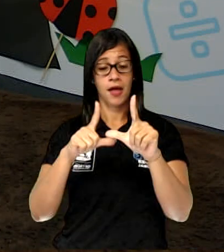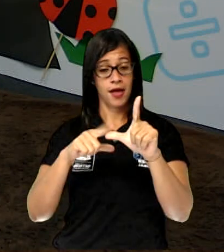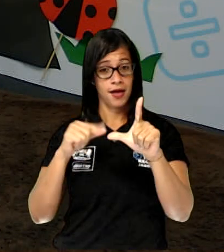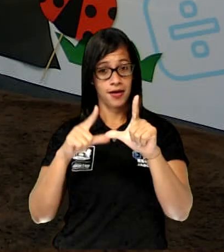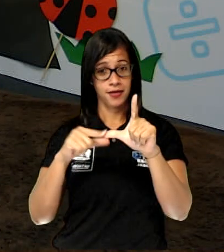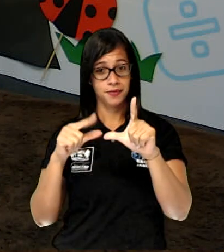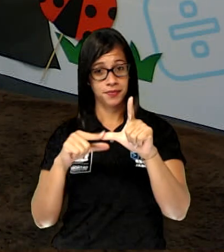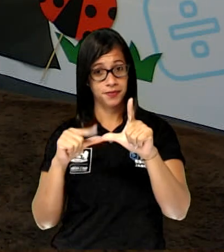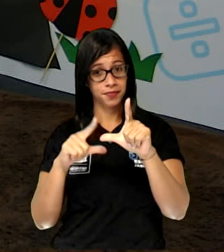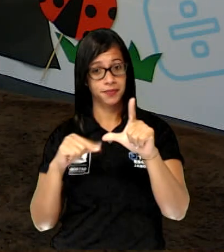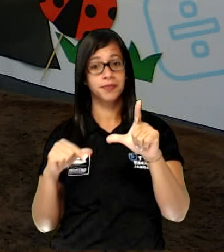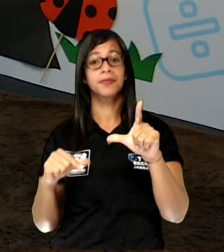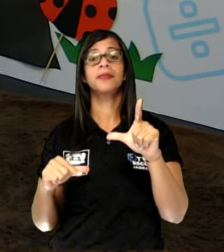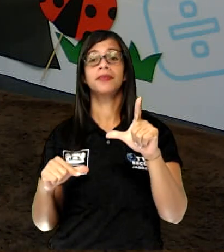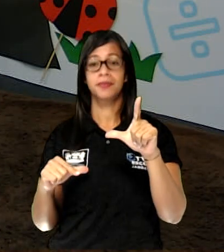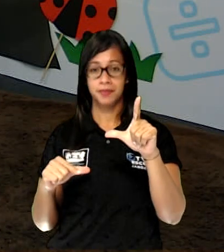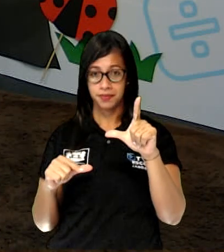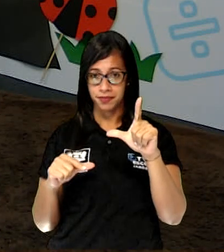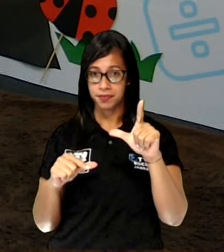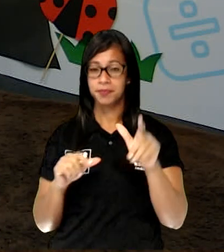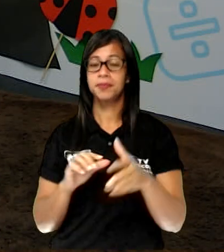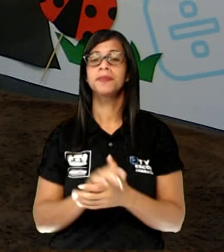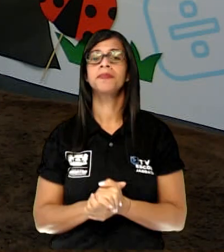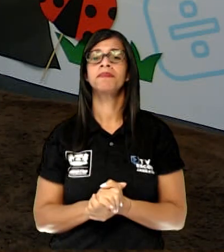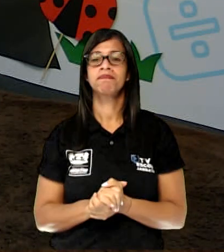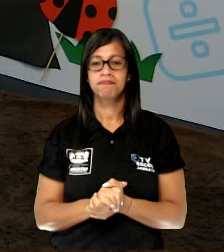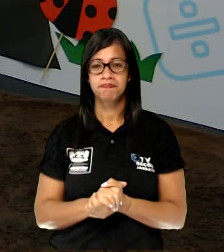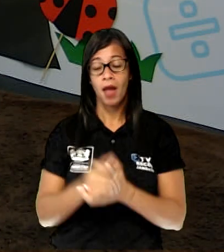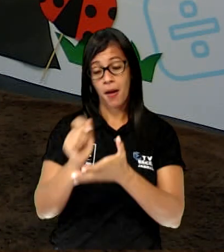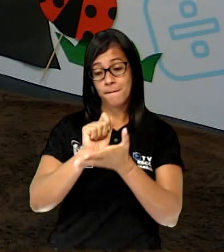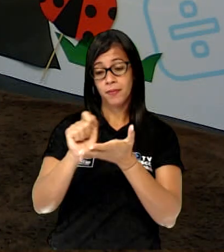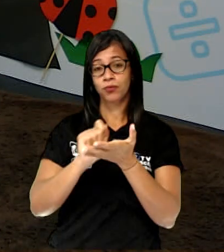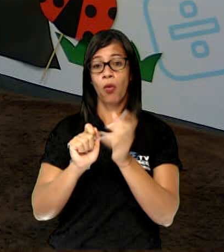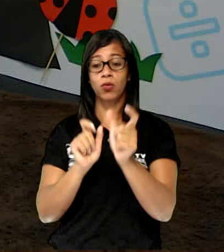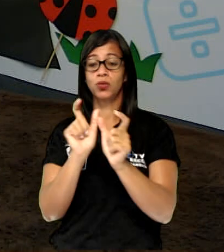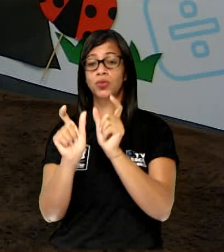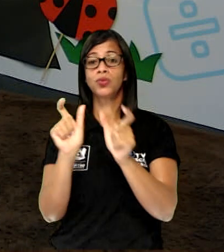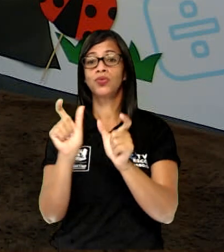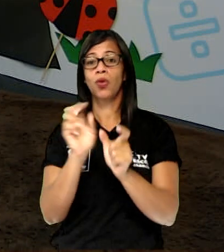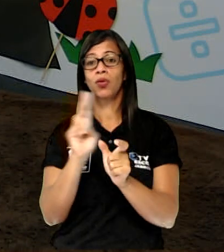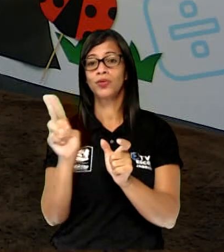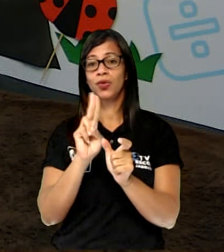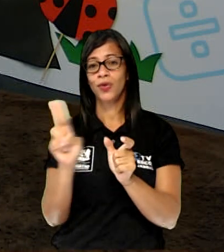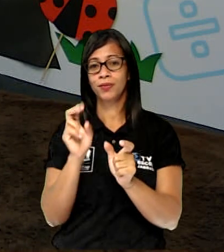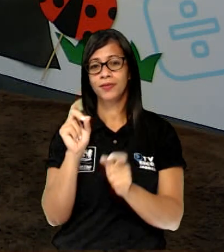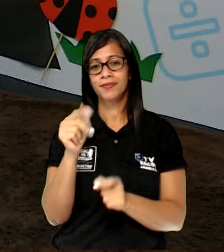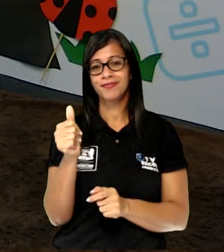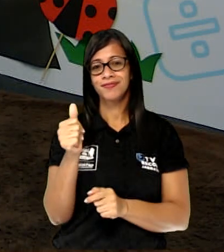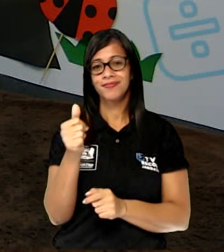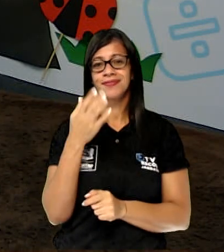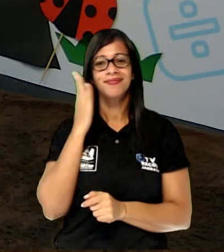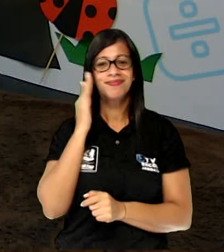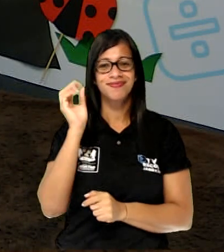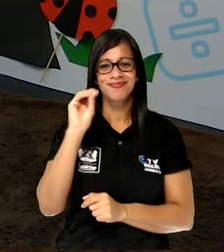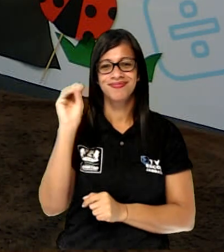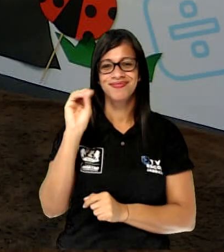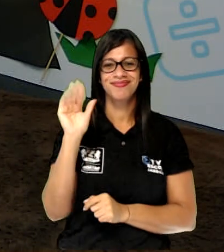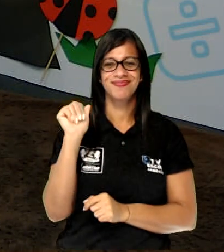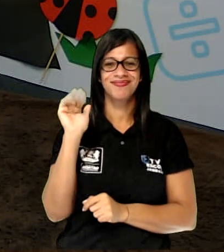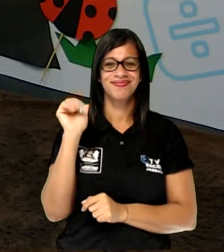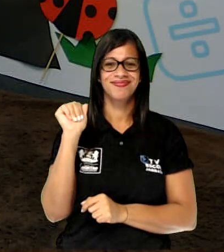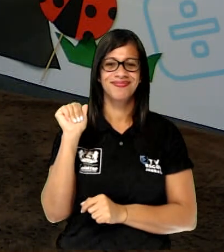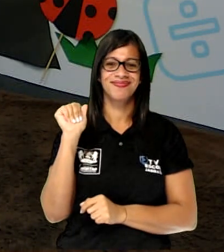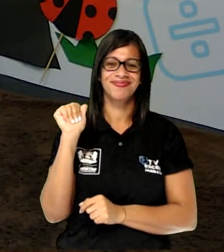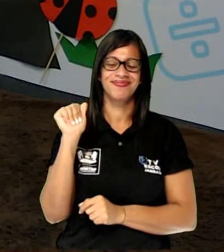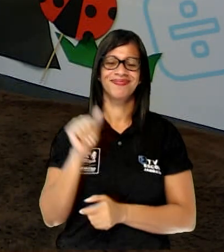aproveitar que está aí em contato com elas, para escrever o seu nome, tá bom? Um beijo, crianças. Tchau, tchau.